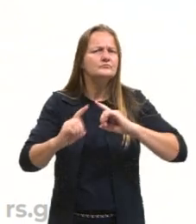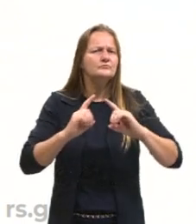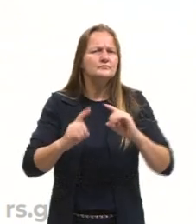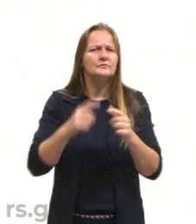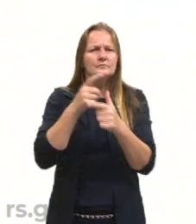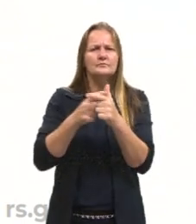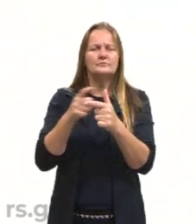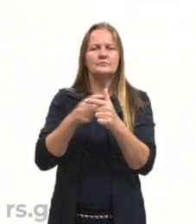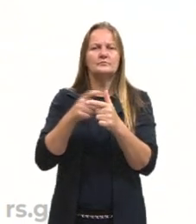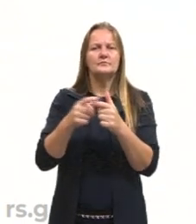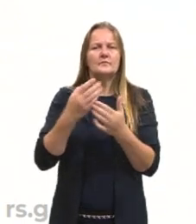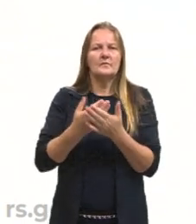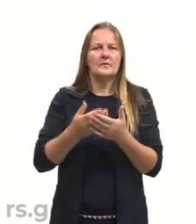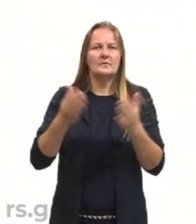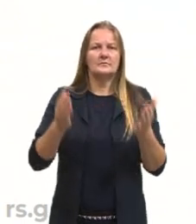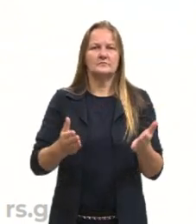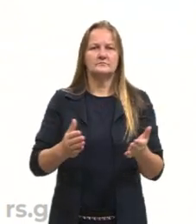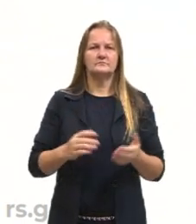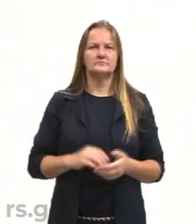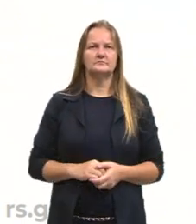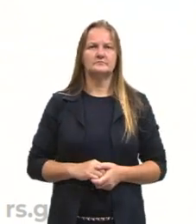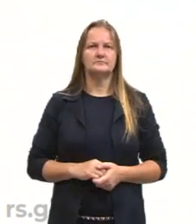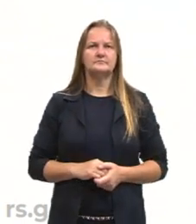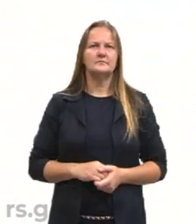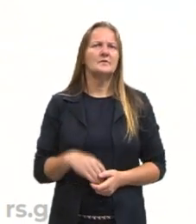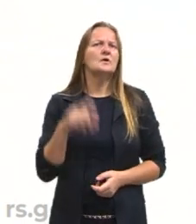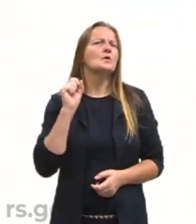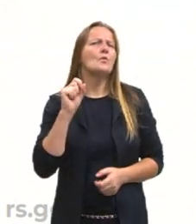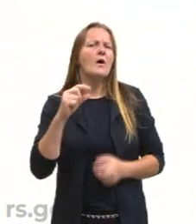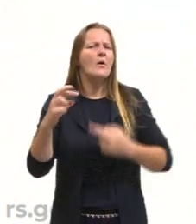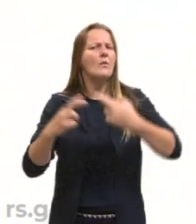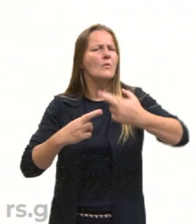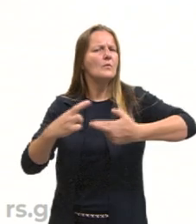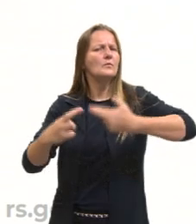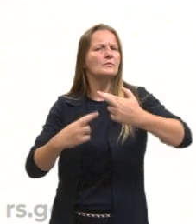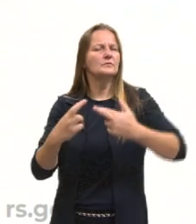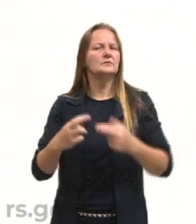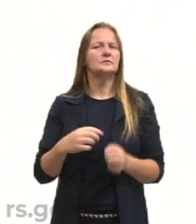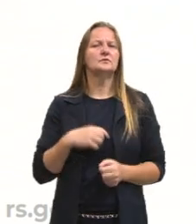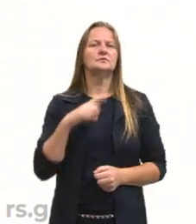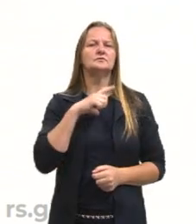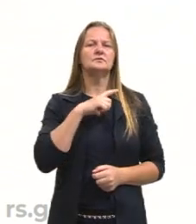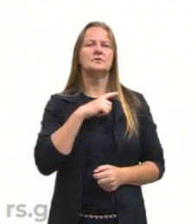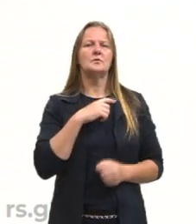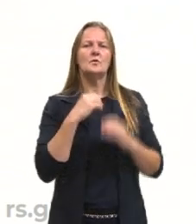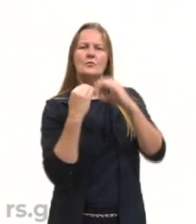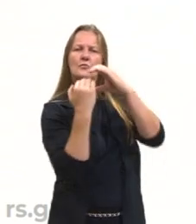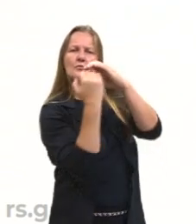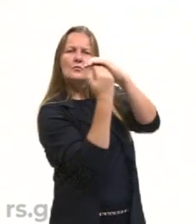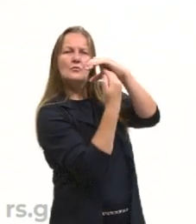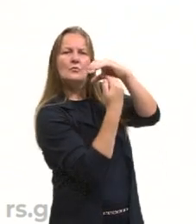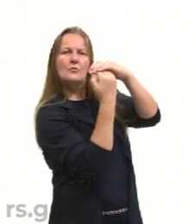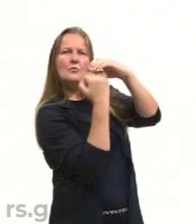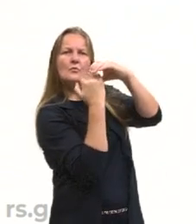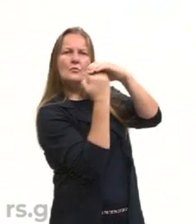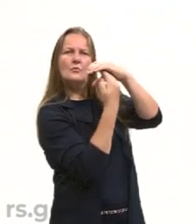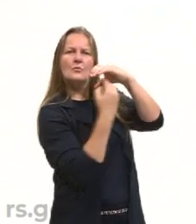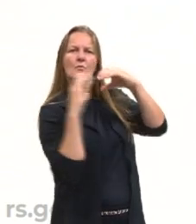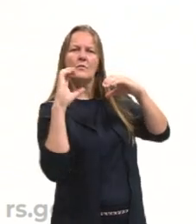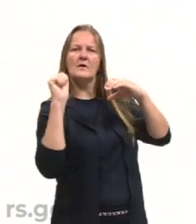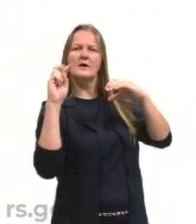problema da nossa aula de hoje. Olha aí, qual a relação da alegoria da caverna com o mundo